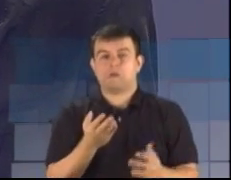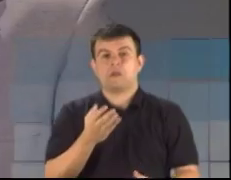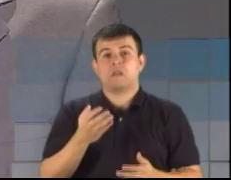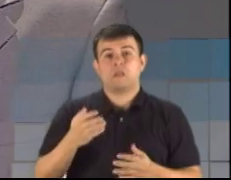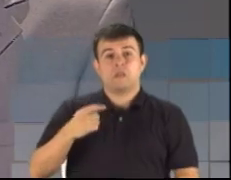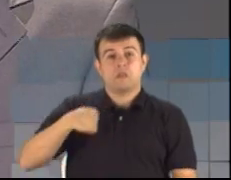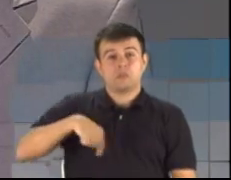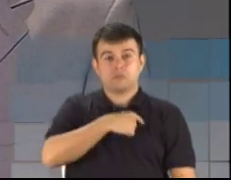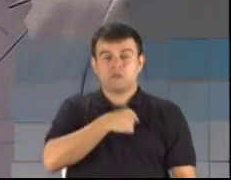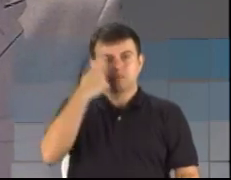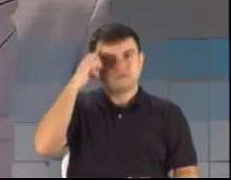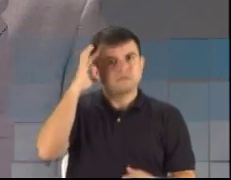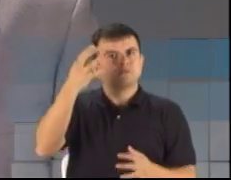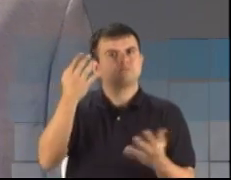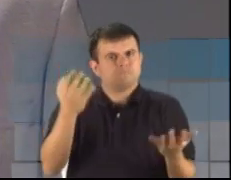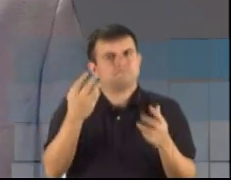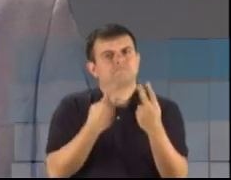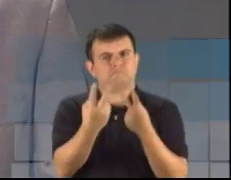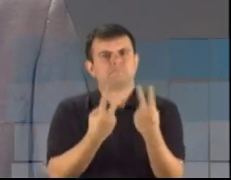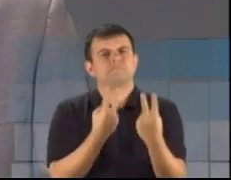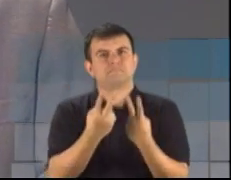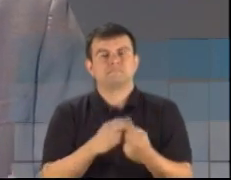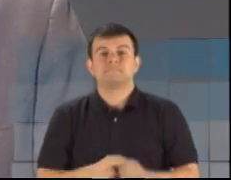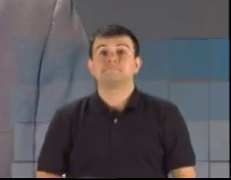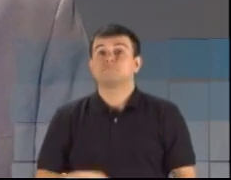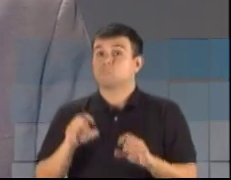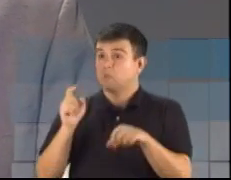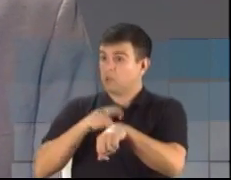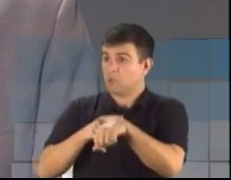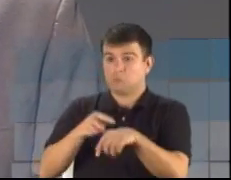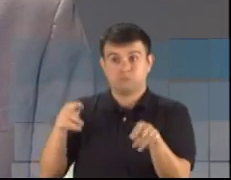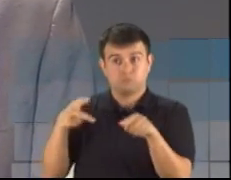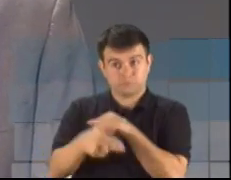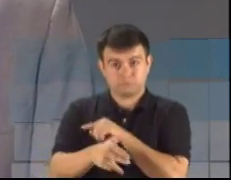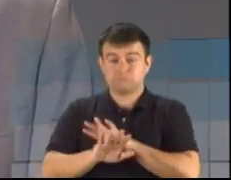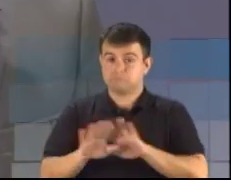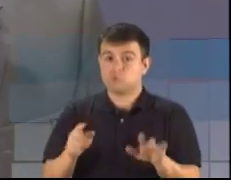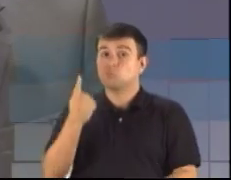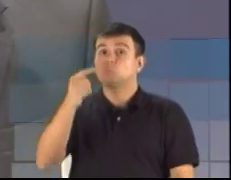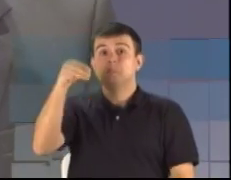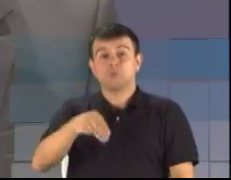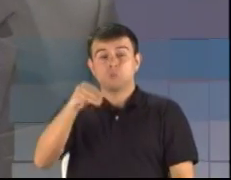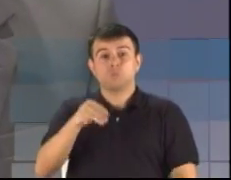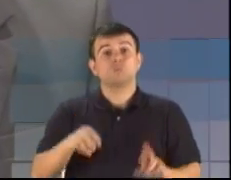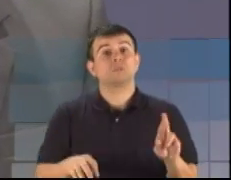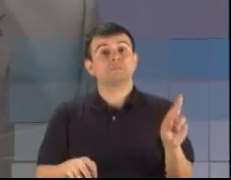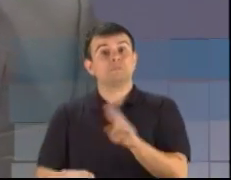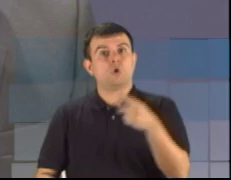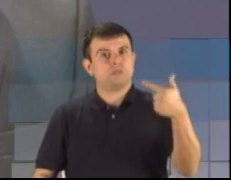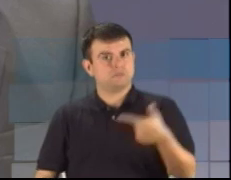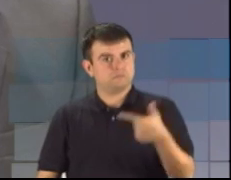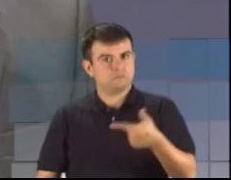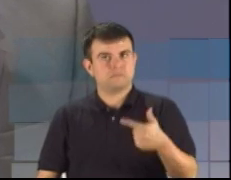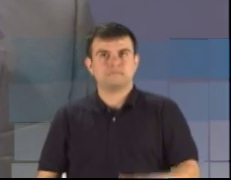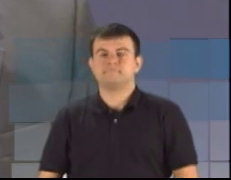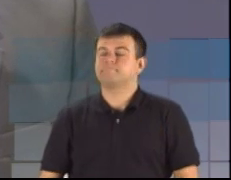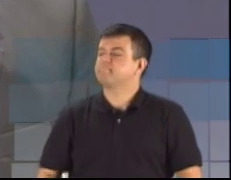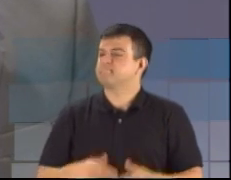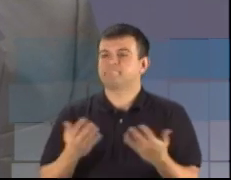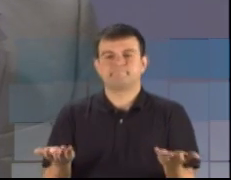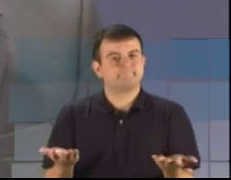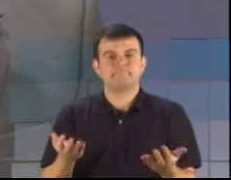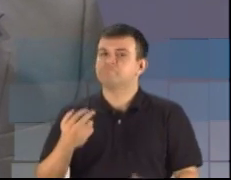pagando para o governo federal. o candidato Hermes Souza. Um minuto para a réplica. Não se admite mais ver